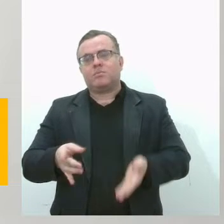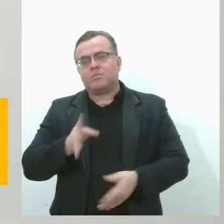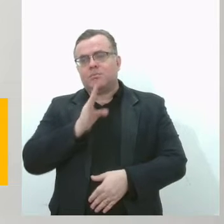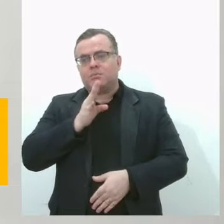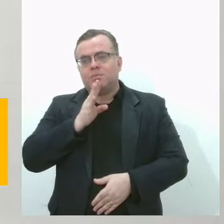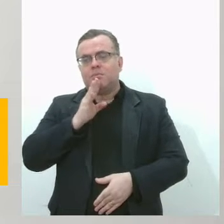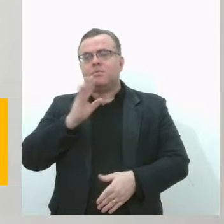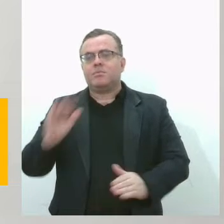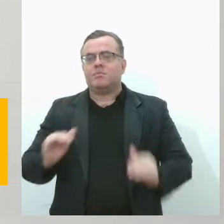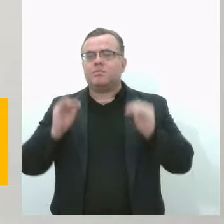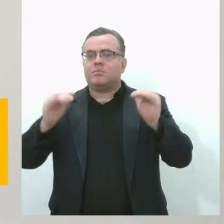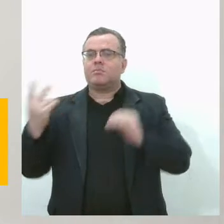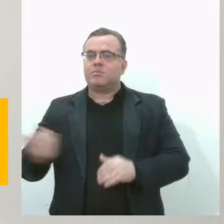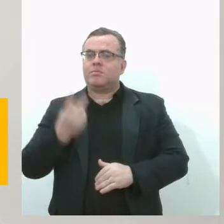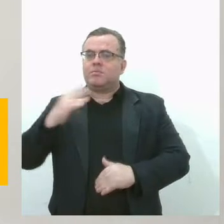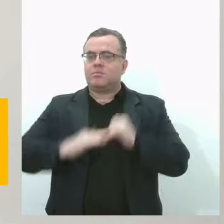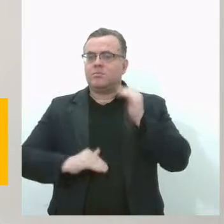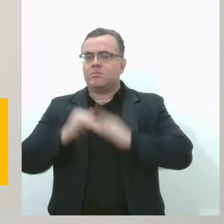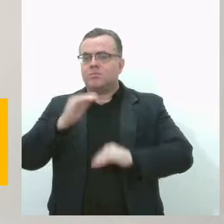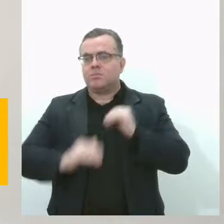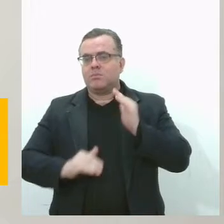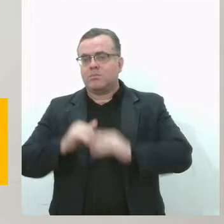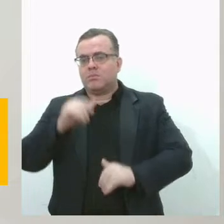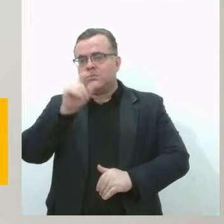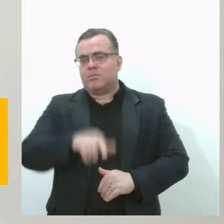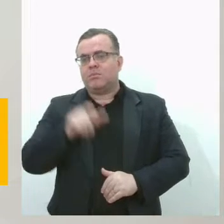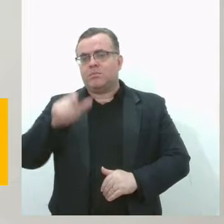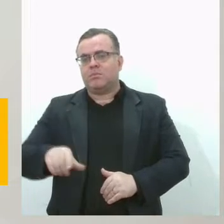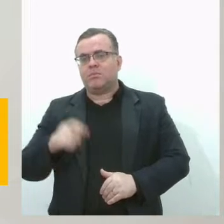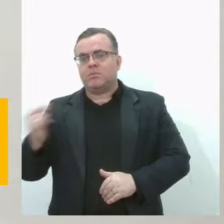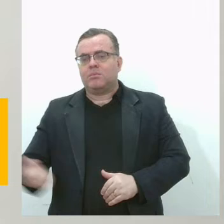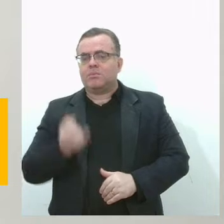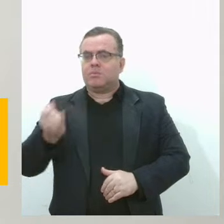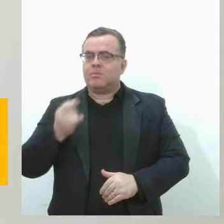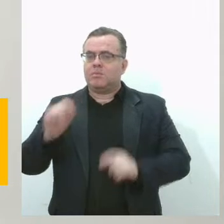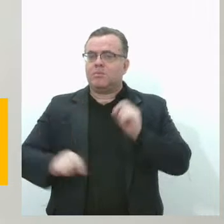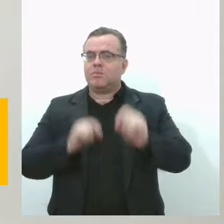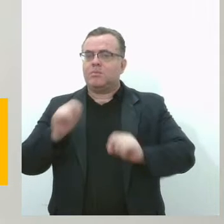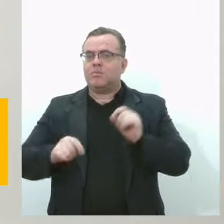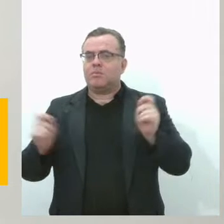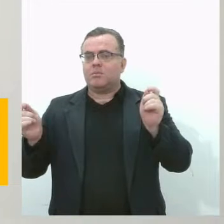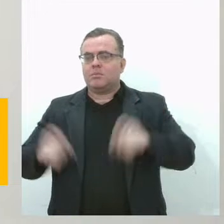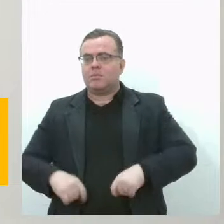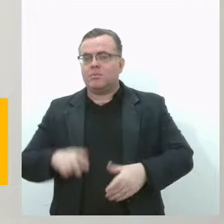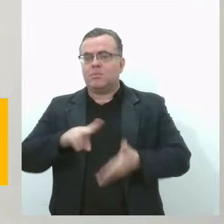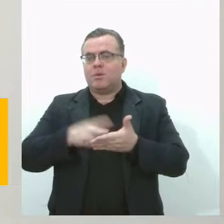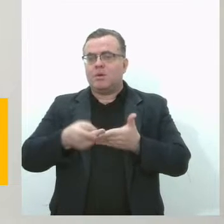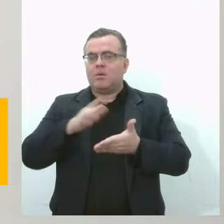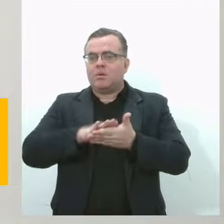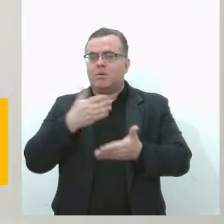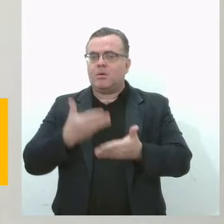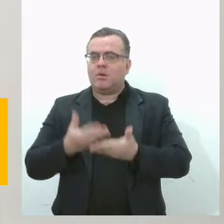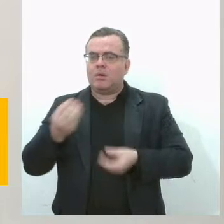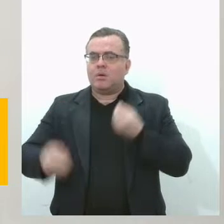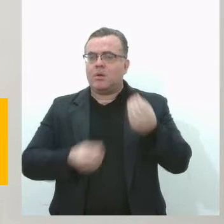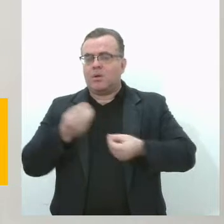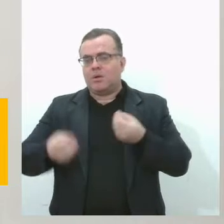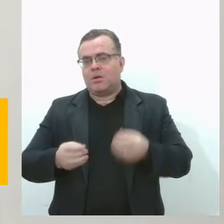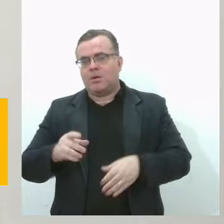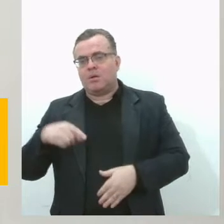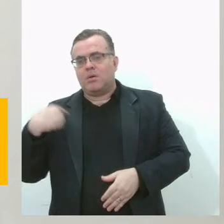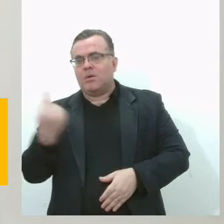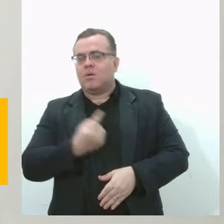profissão, né, porque é a grande importância dos tradutores, né, que a nossa sociedade